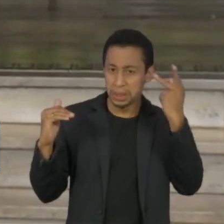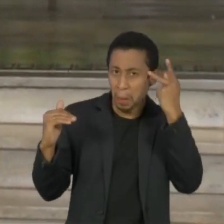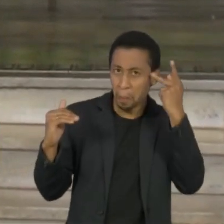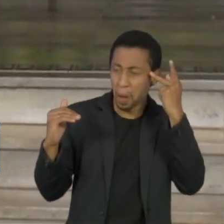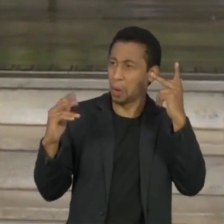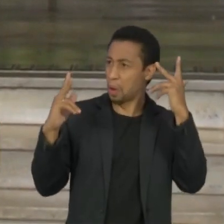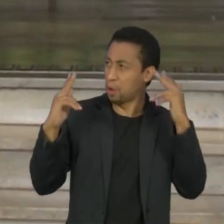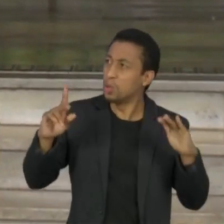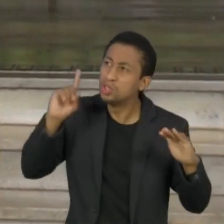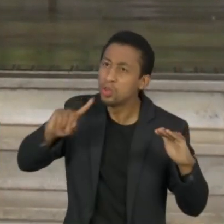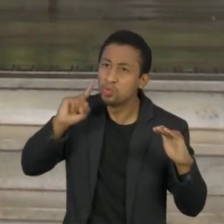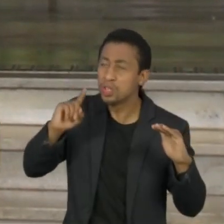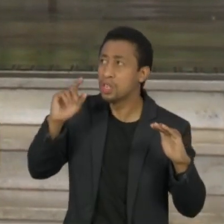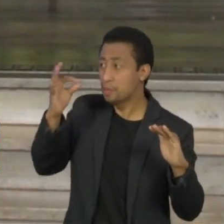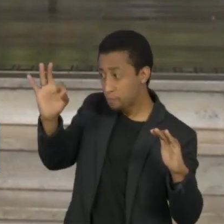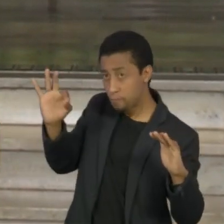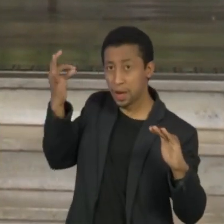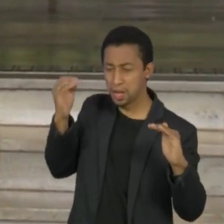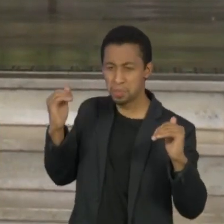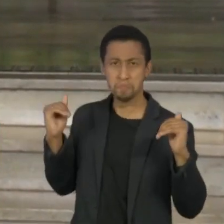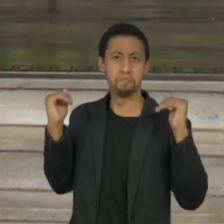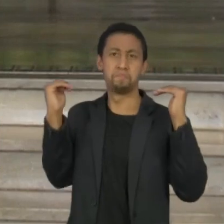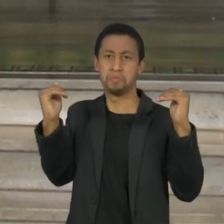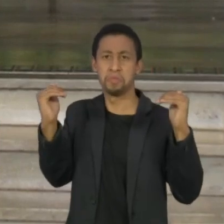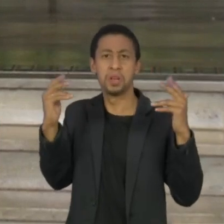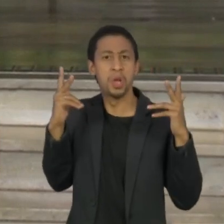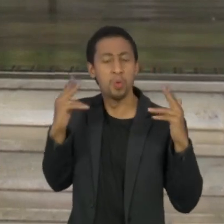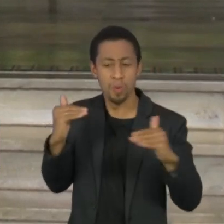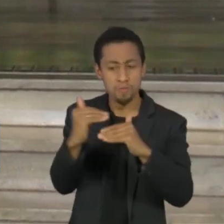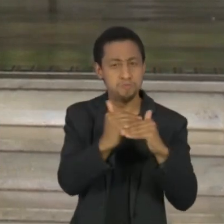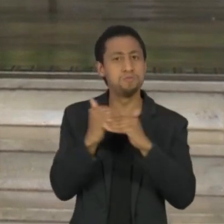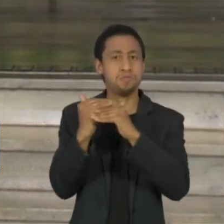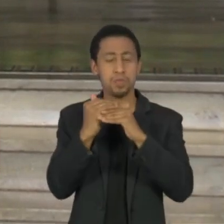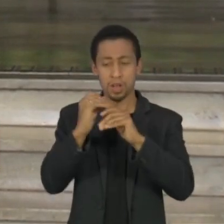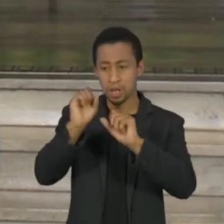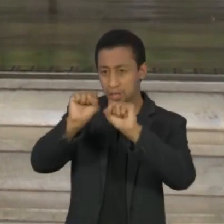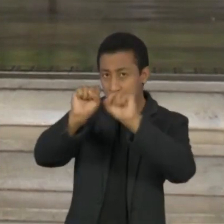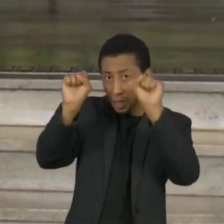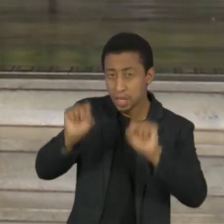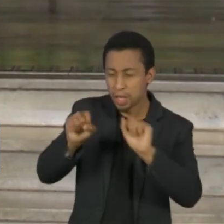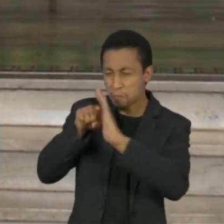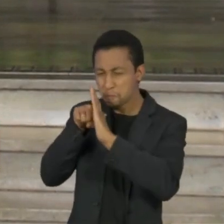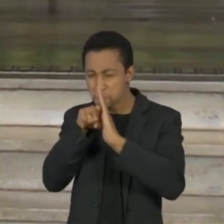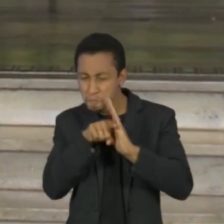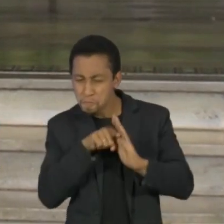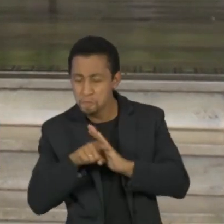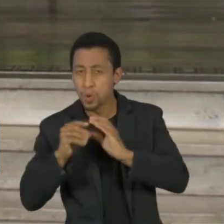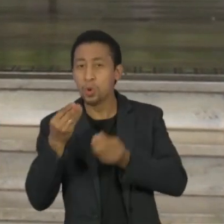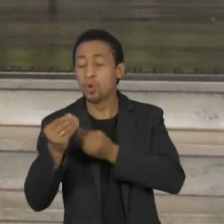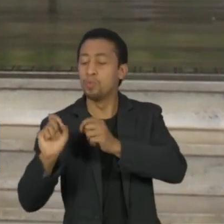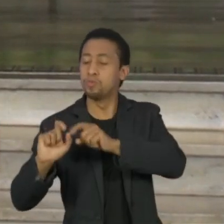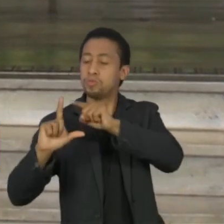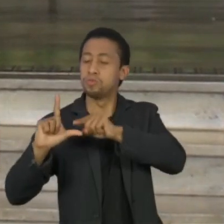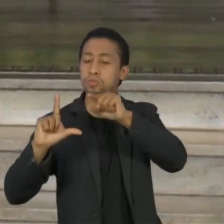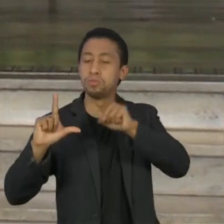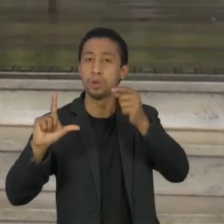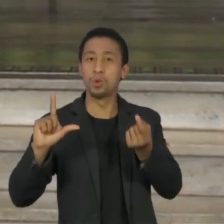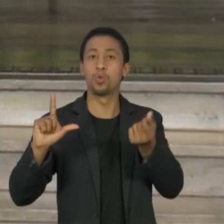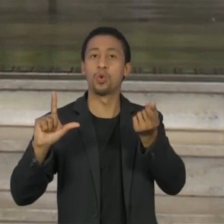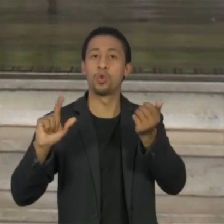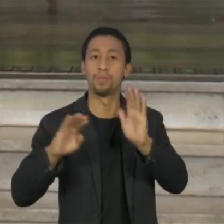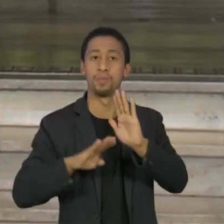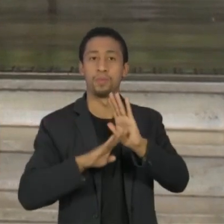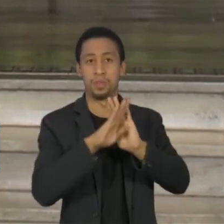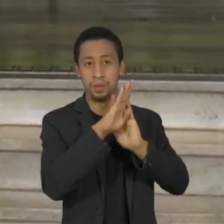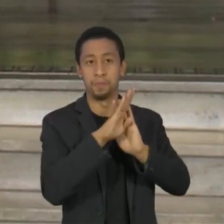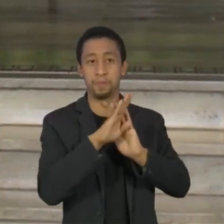exemplo, em relação a ferramentas de análise da evolução da economia. Por essas características,